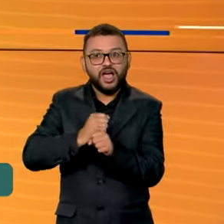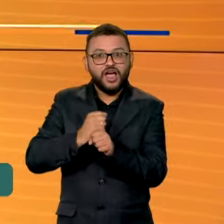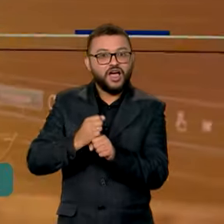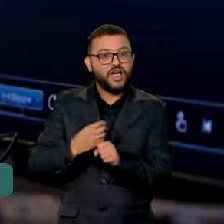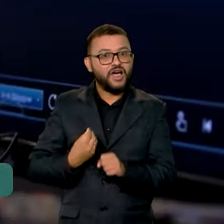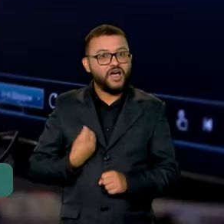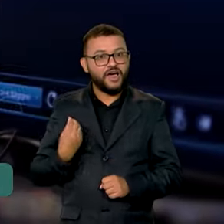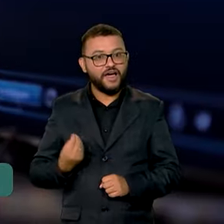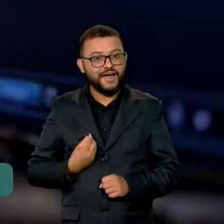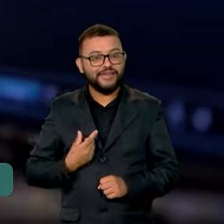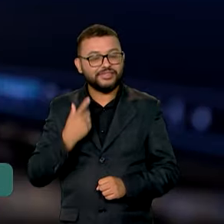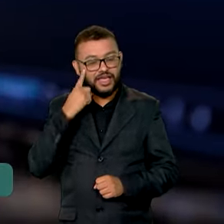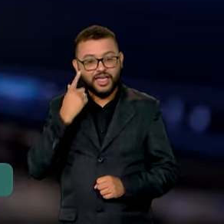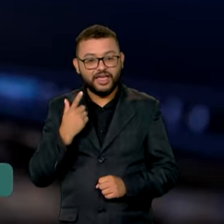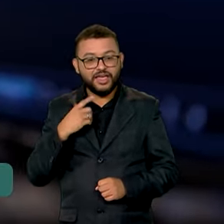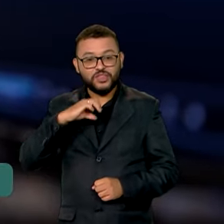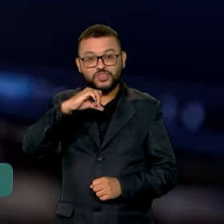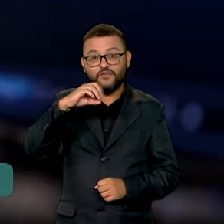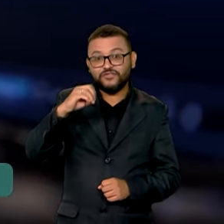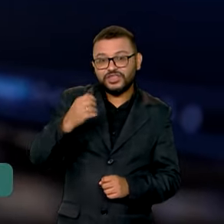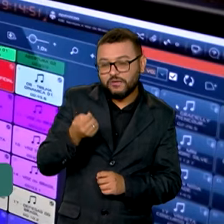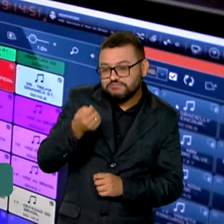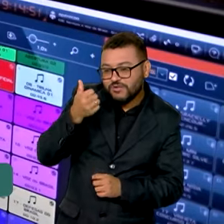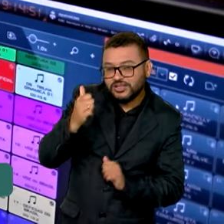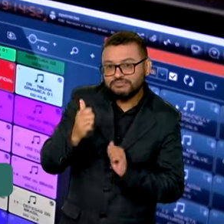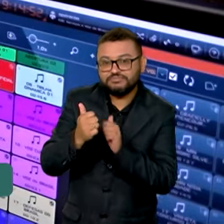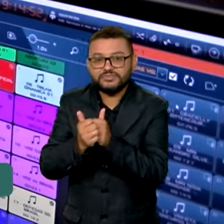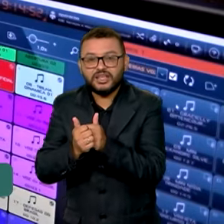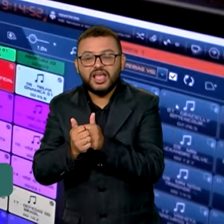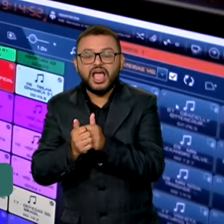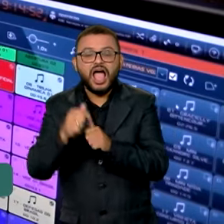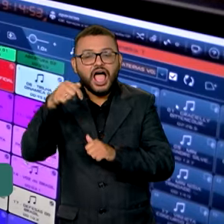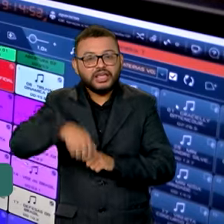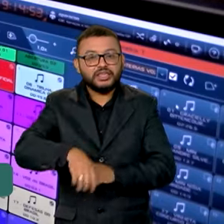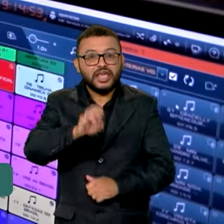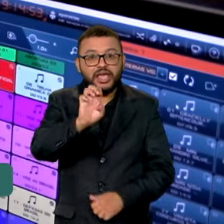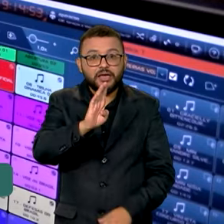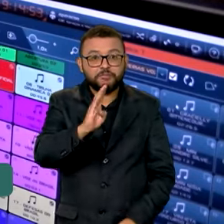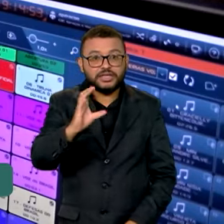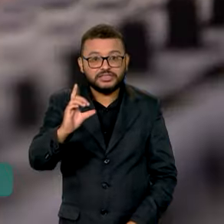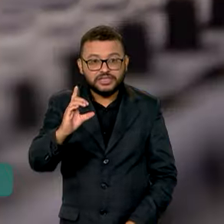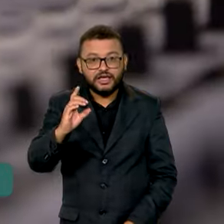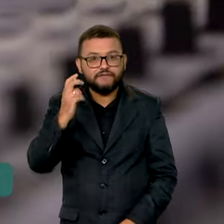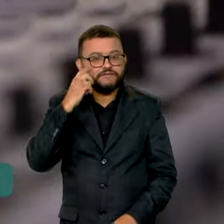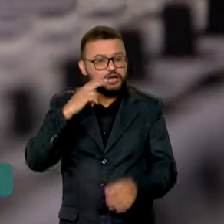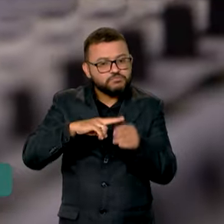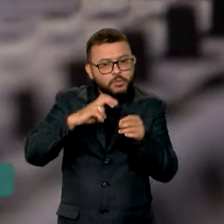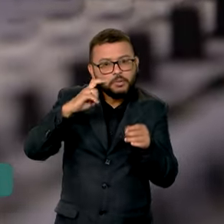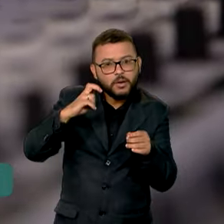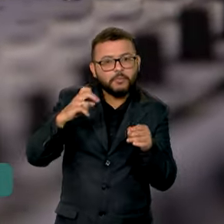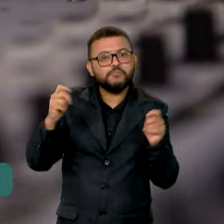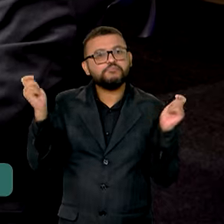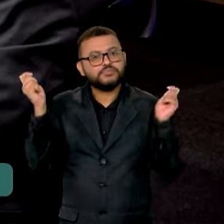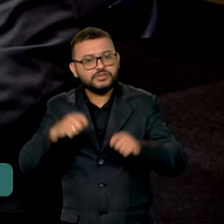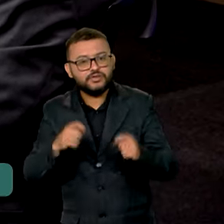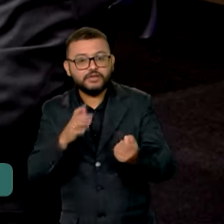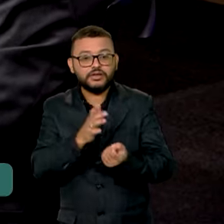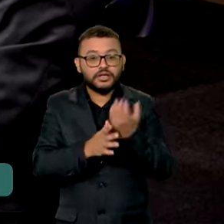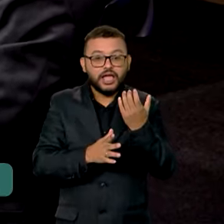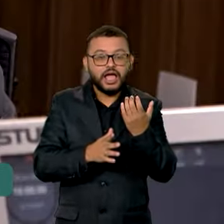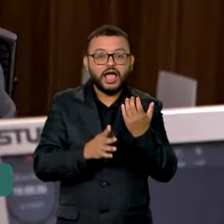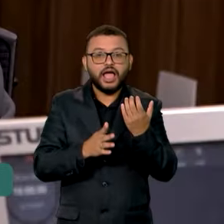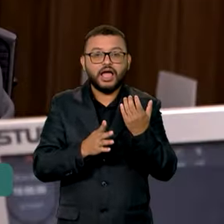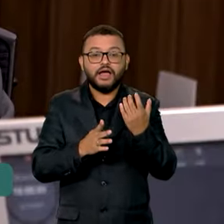ar. E com a proximidade dos 90 anos, a IBC convida aos ouvintes da Voz a participarem da construção do